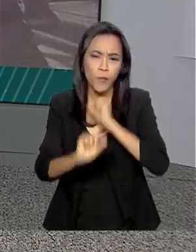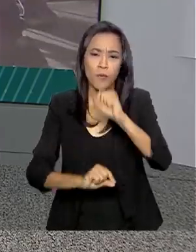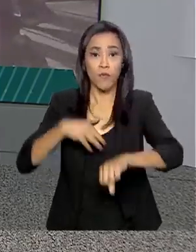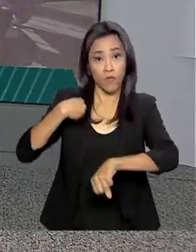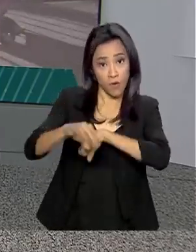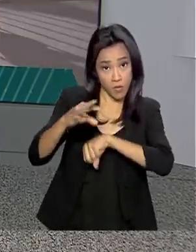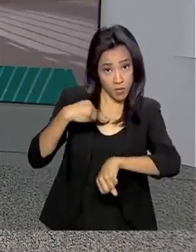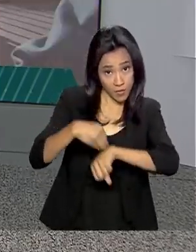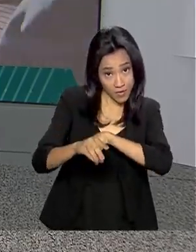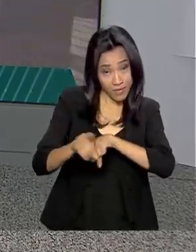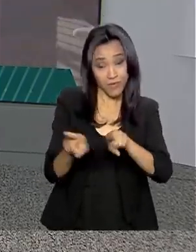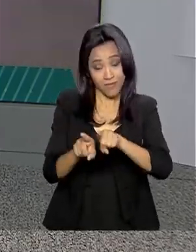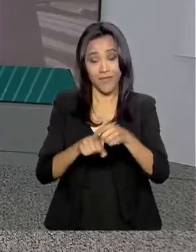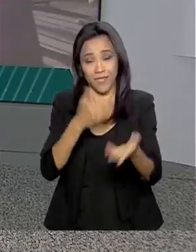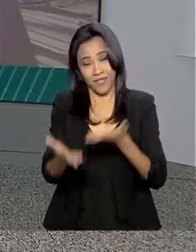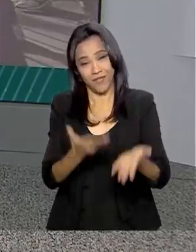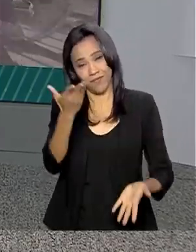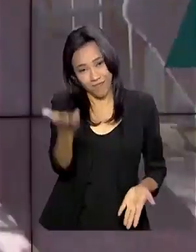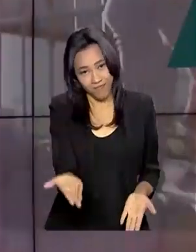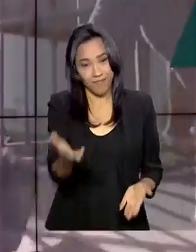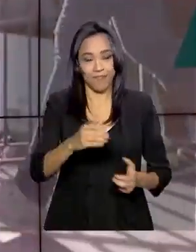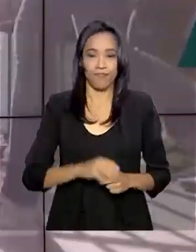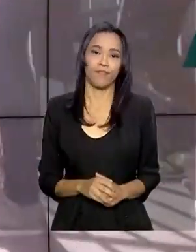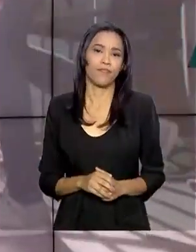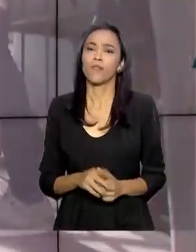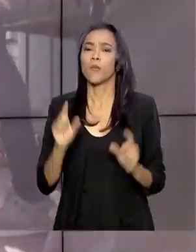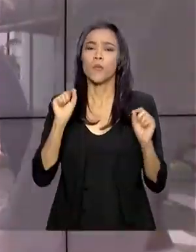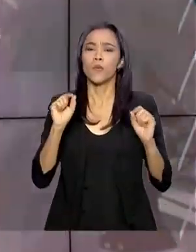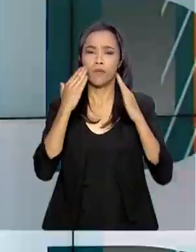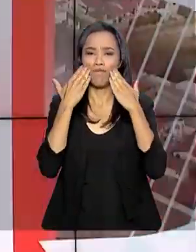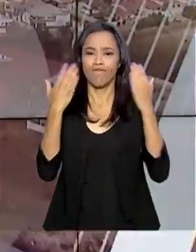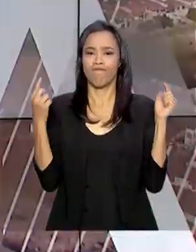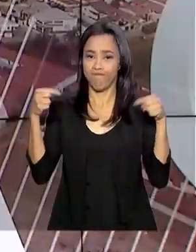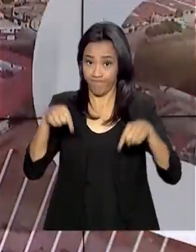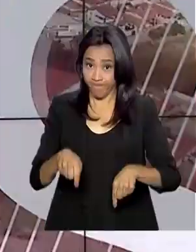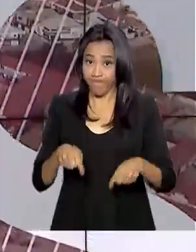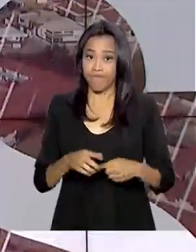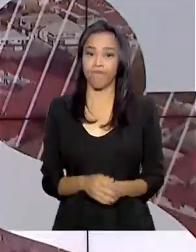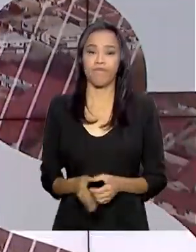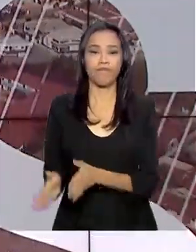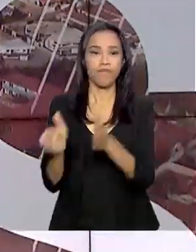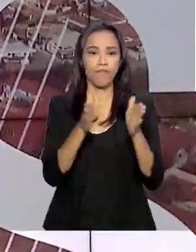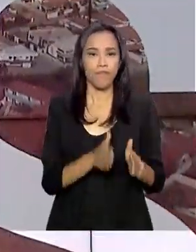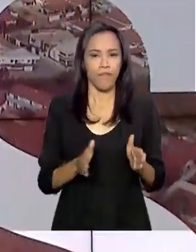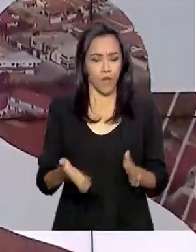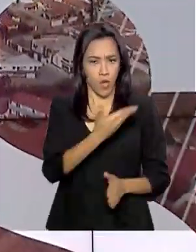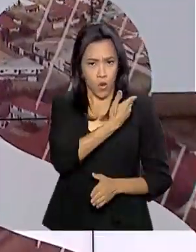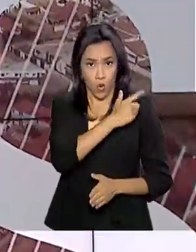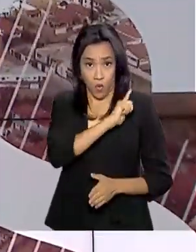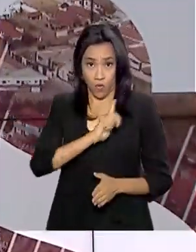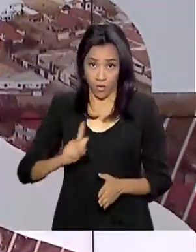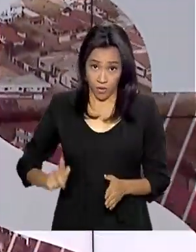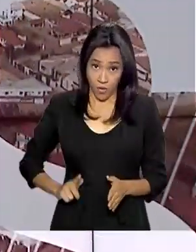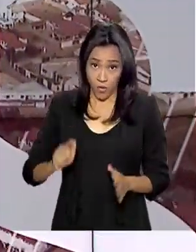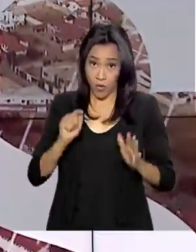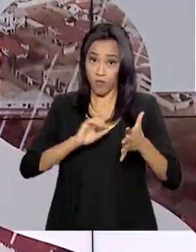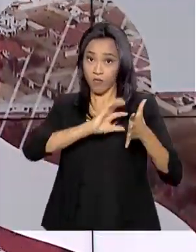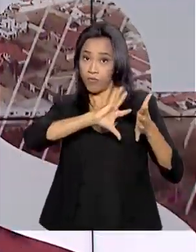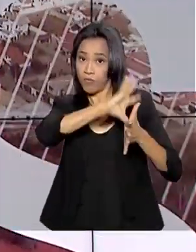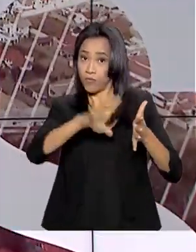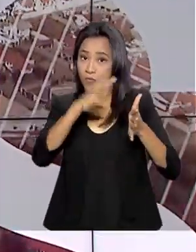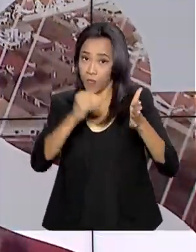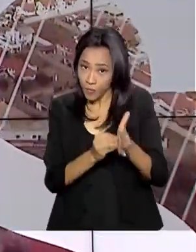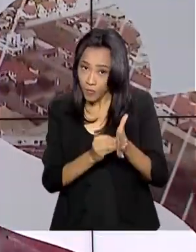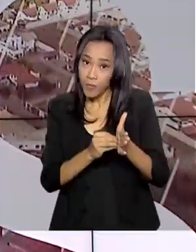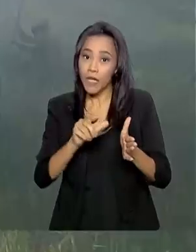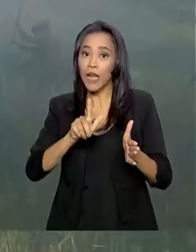com muita informação e serviço pra você. Confira os destaques desta edição. Governadores da Amazônia Legal se reúnem hoje com